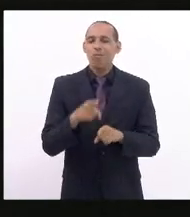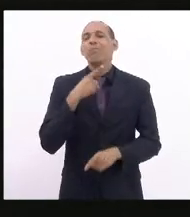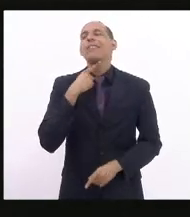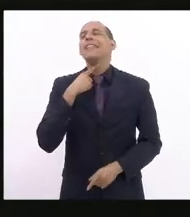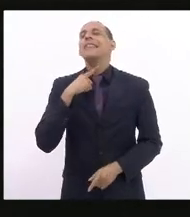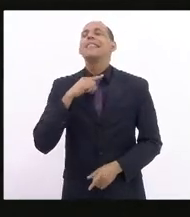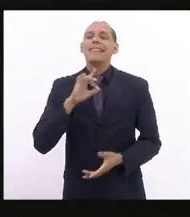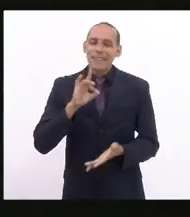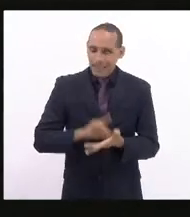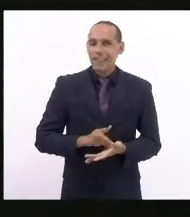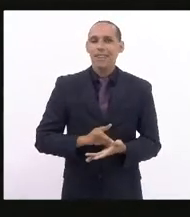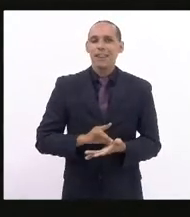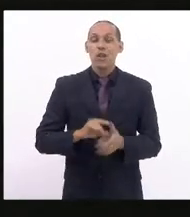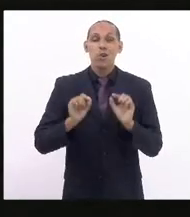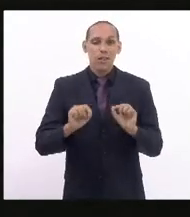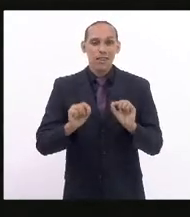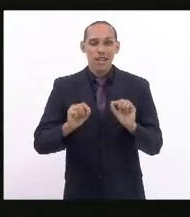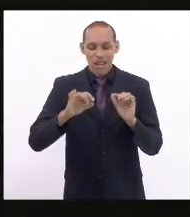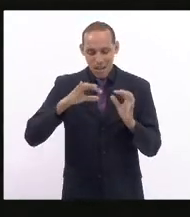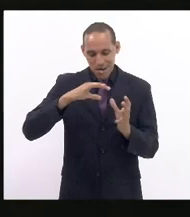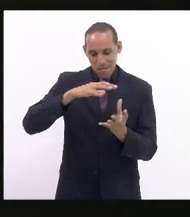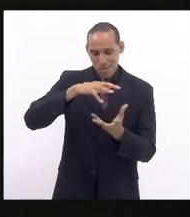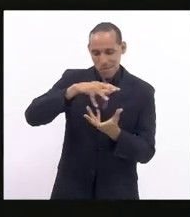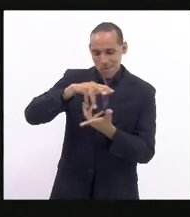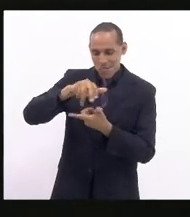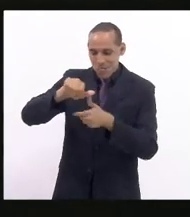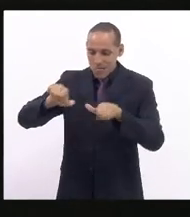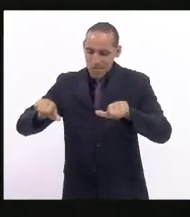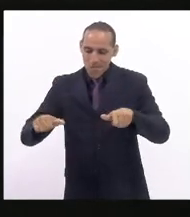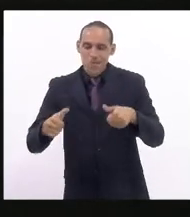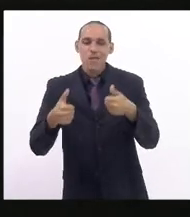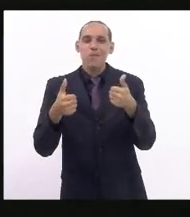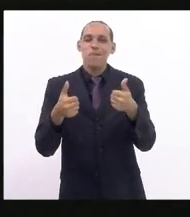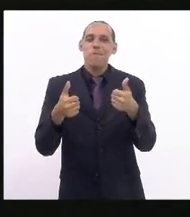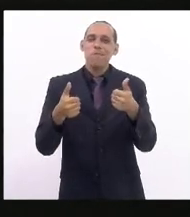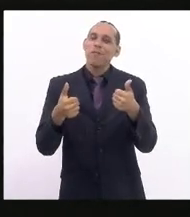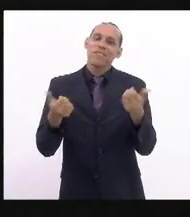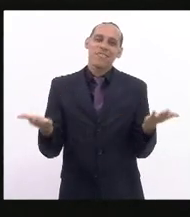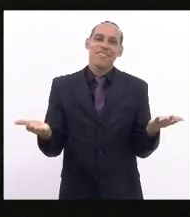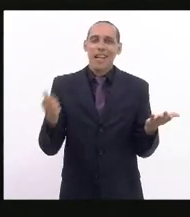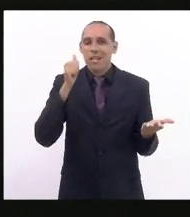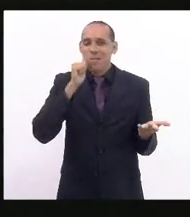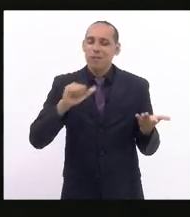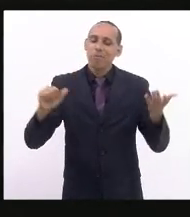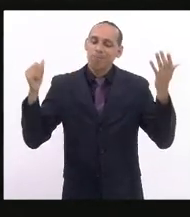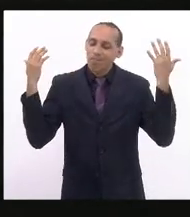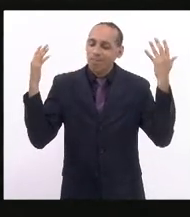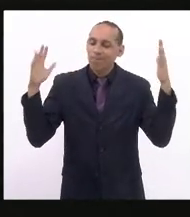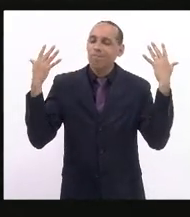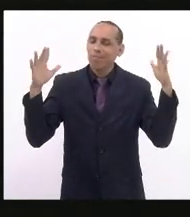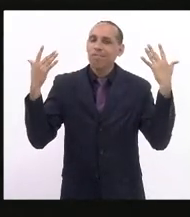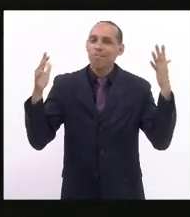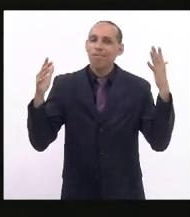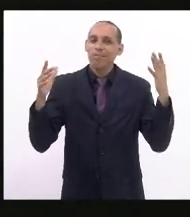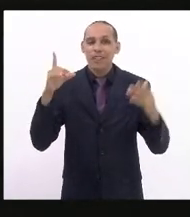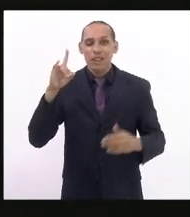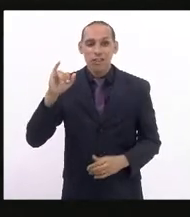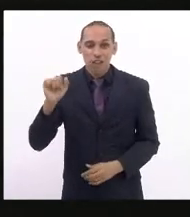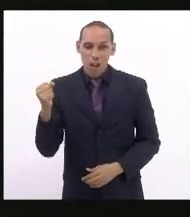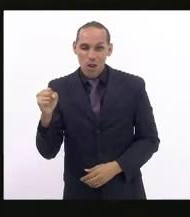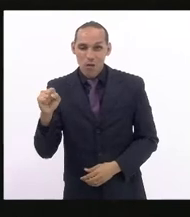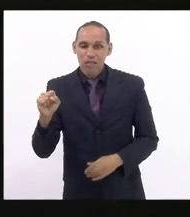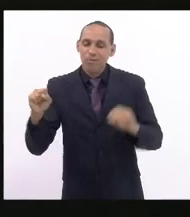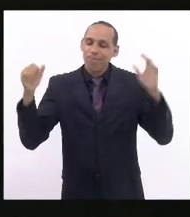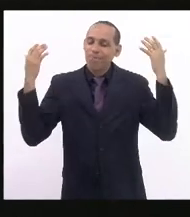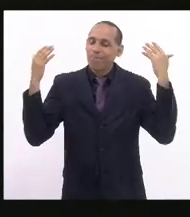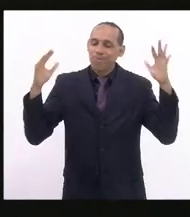de fazer desse mundo um mundo melhor. Então, vivas mulheres, viva o 8 de março e que